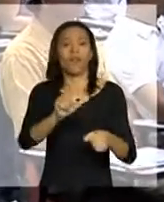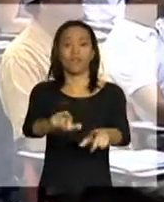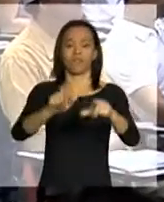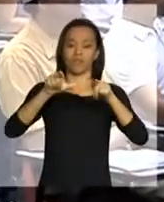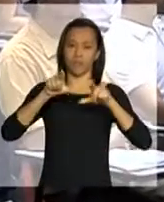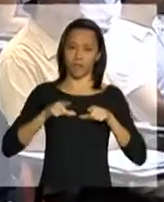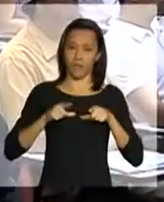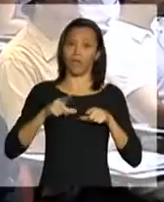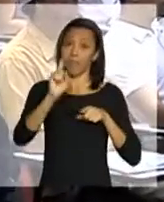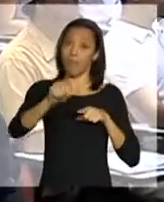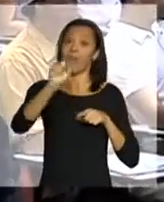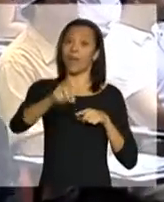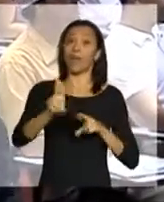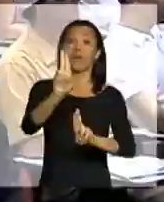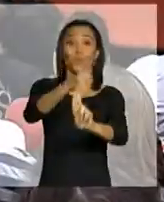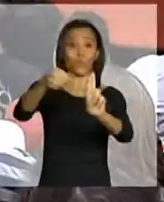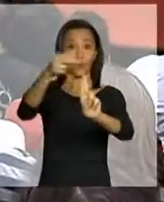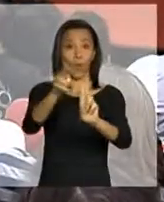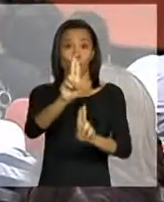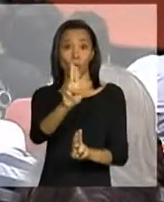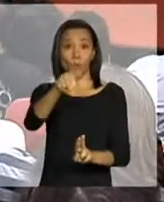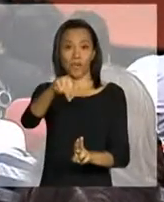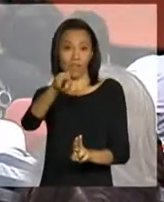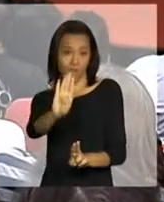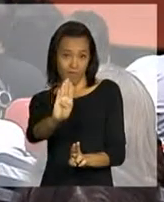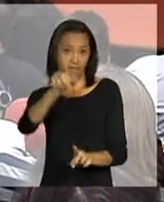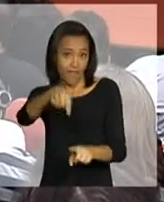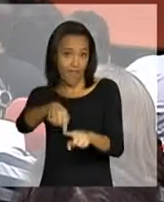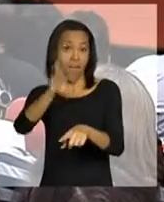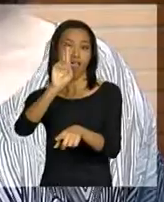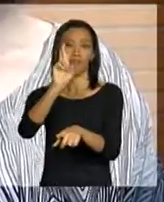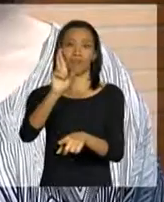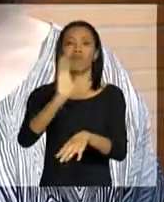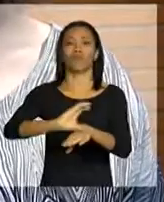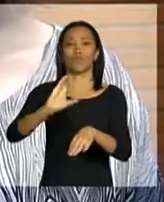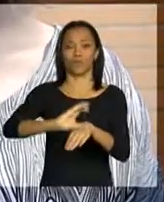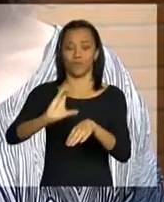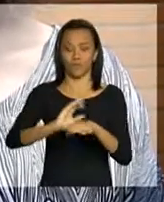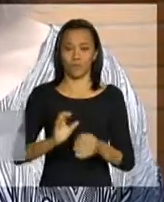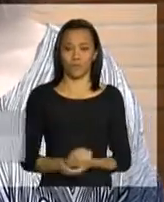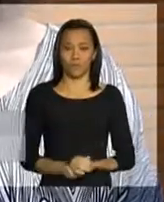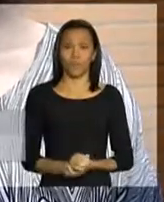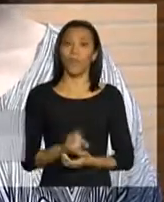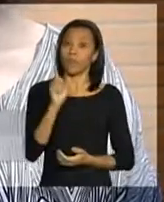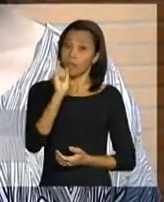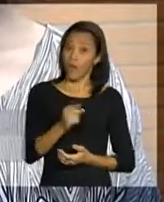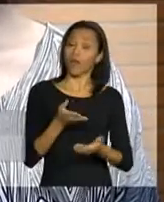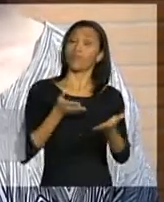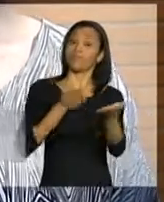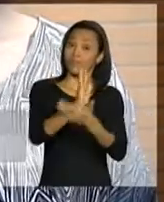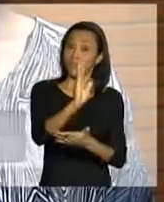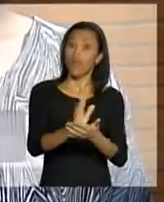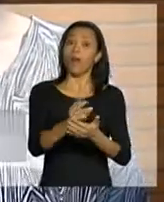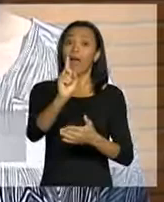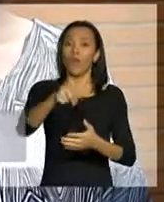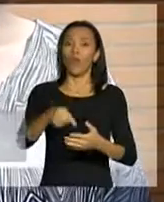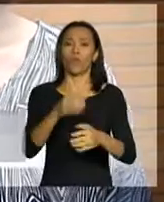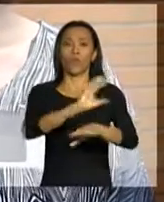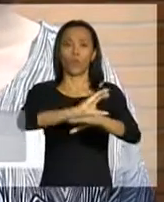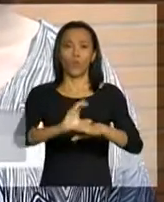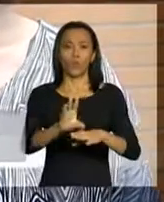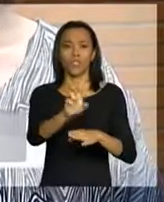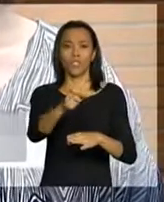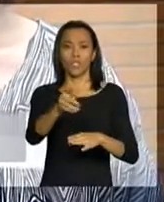emitido pela Universidade de Brasília, responsável pelos cursos. Ele está aprovado como um curso de extensão e, dessa